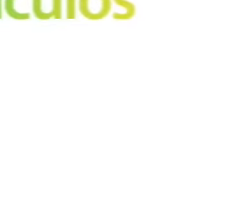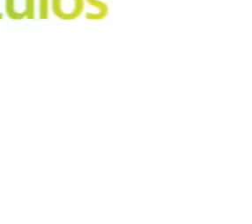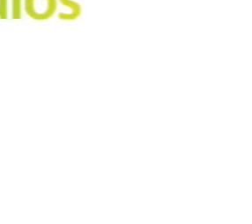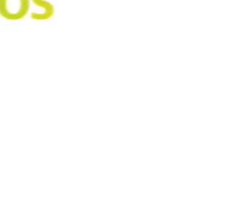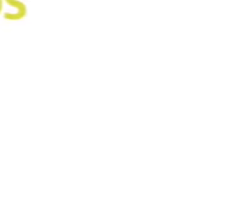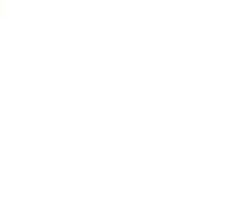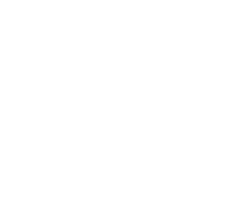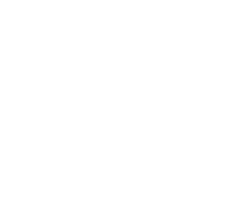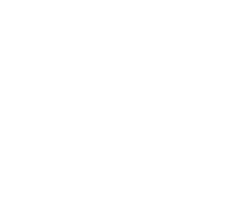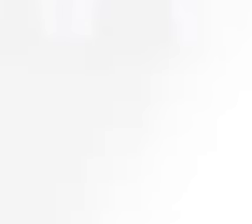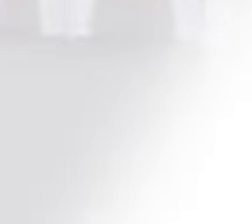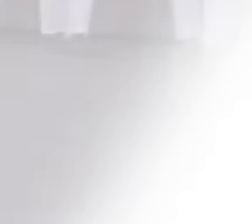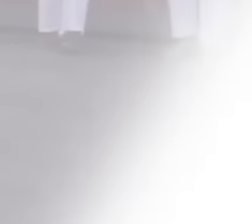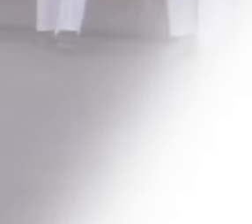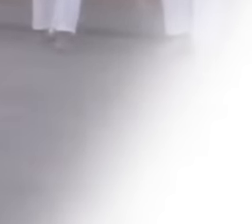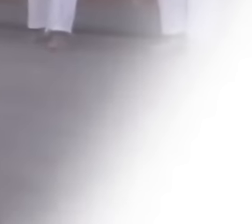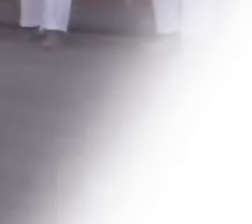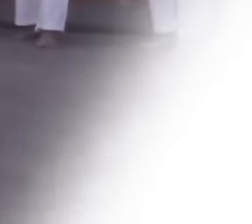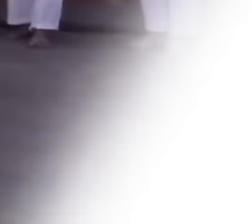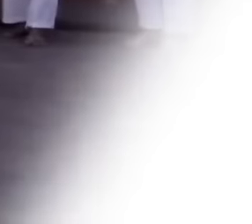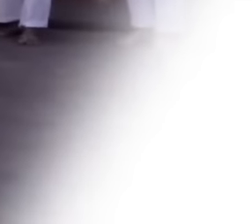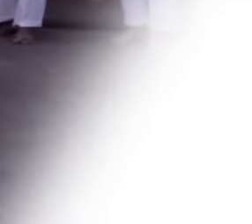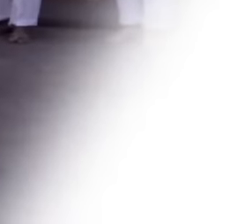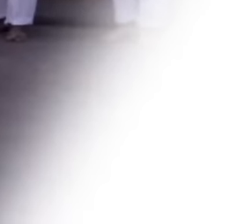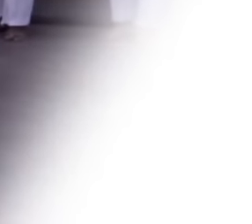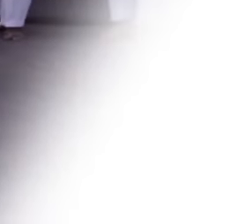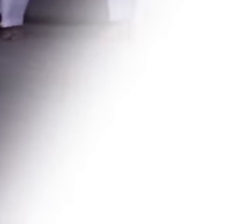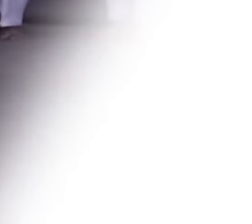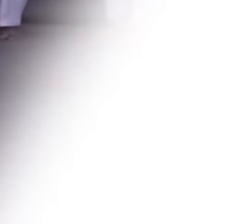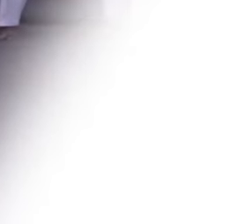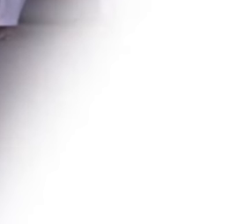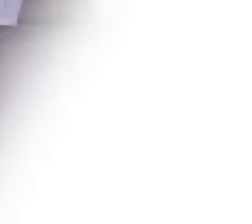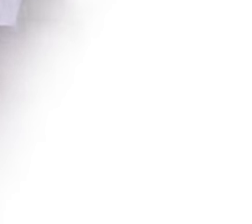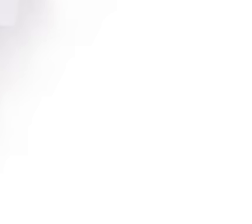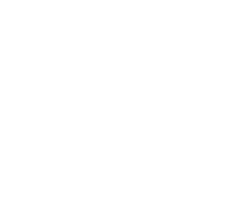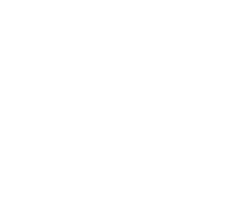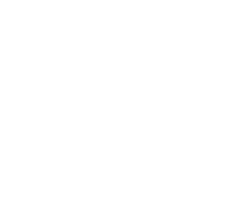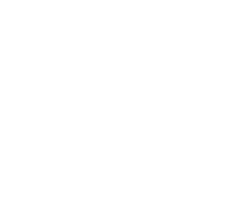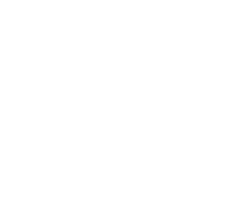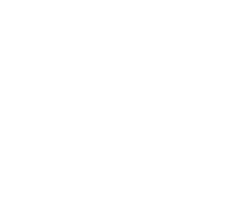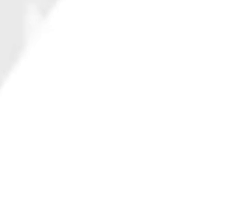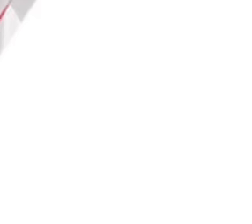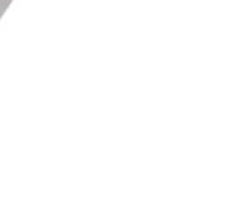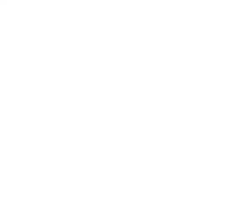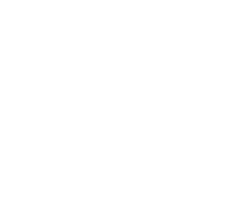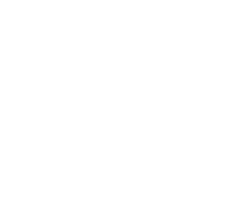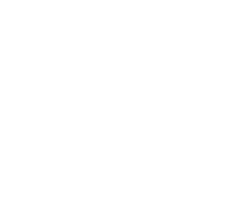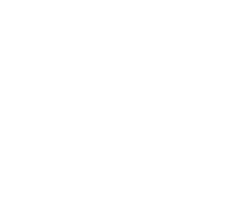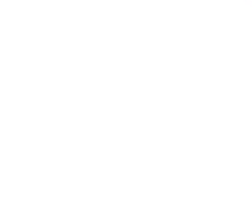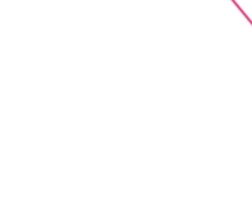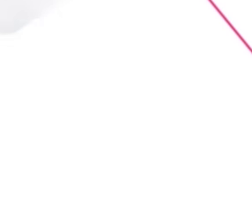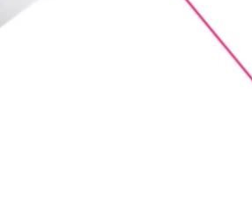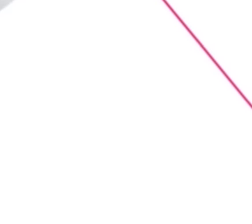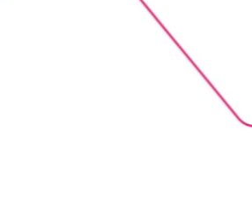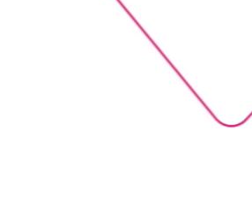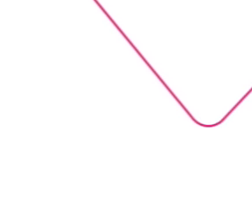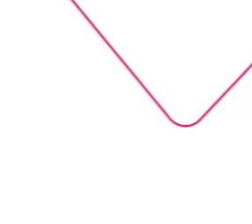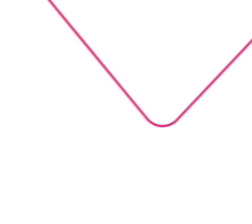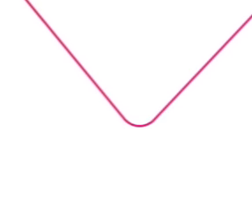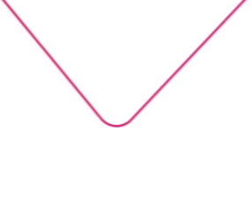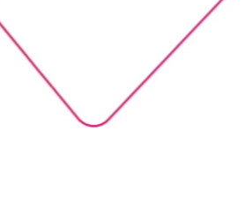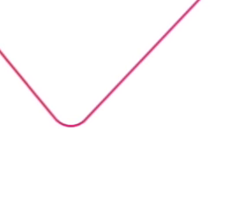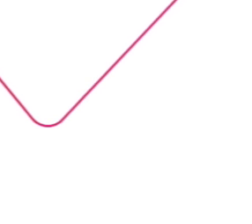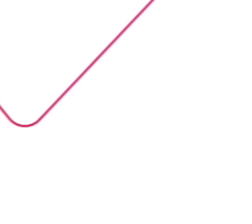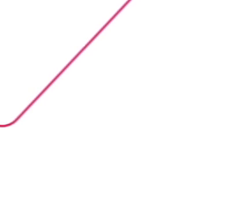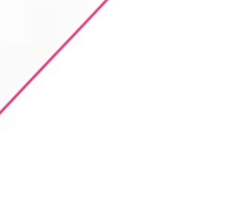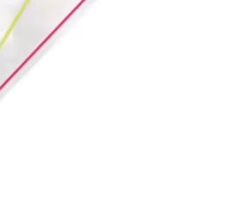obstáculos. A verdade é que essa linha não é assim tão linear. Inúmeros fatores, internos e externos, influenciam o